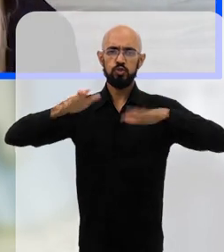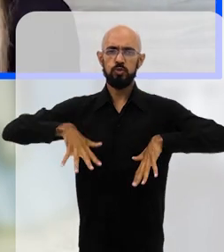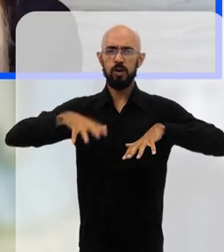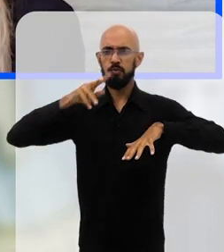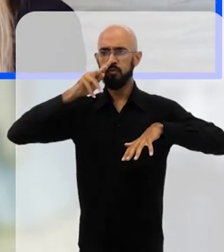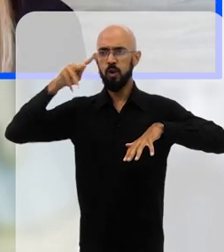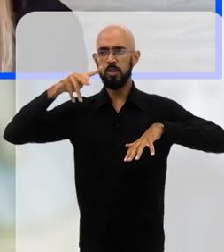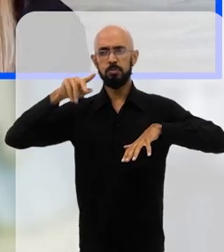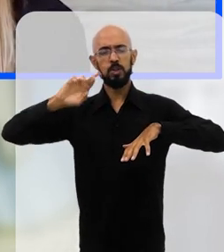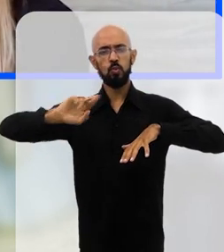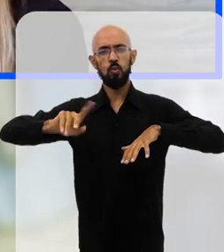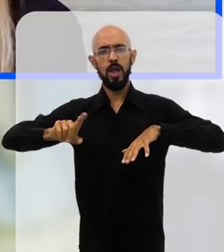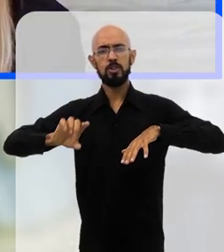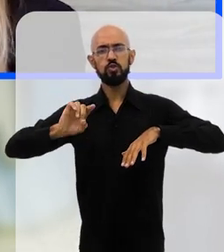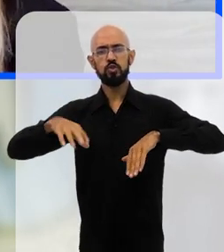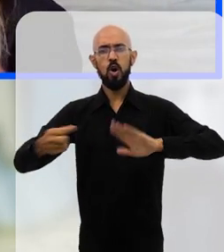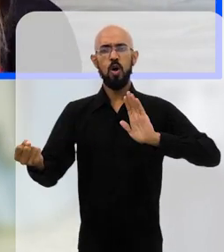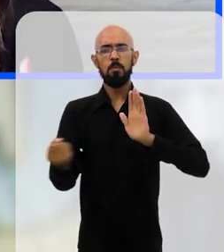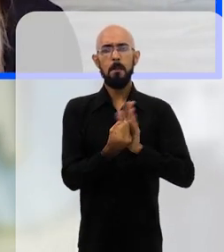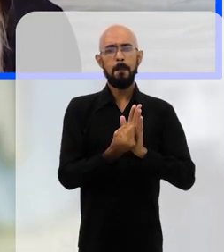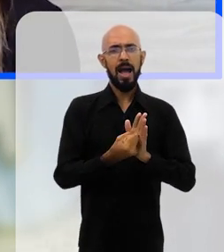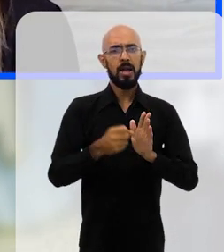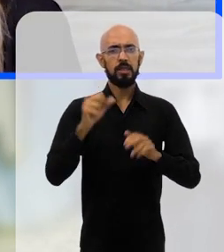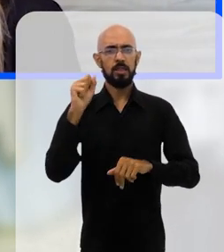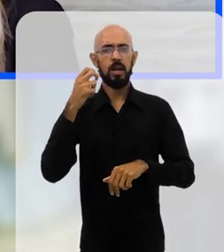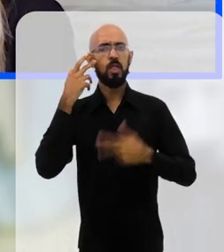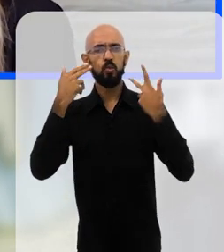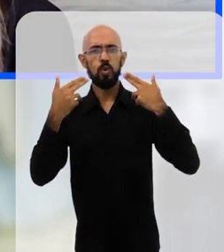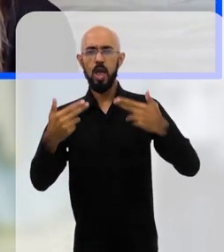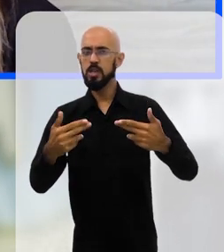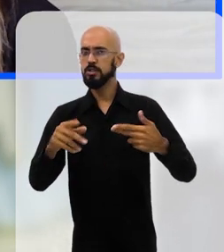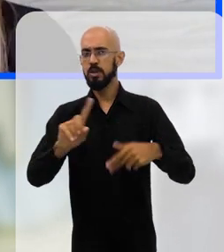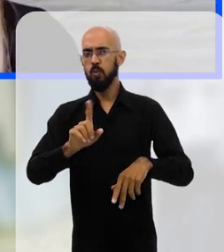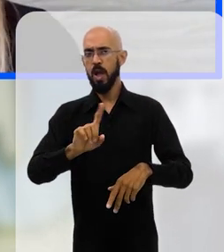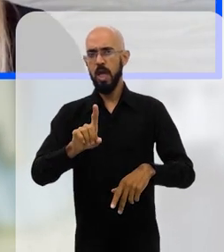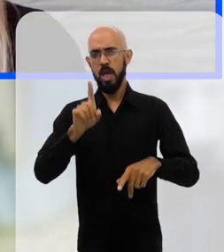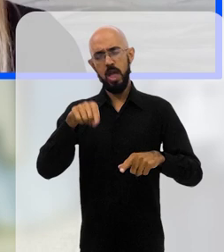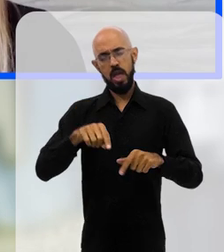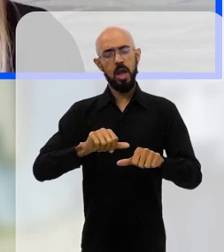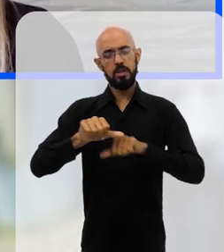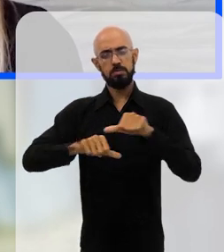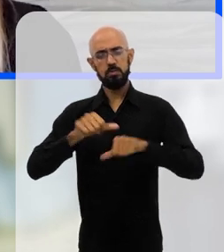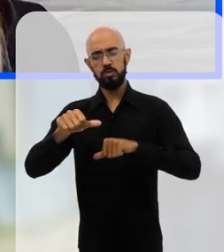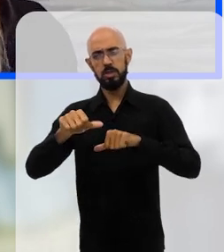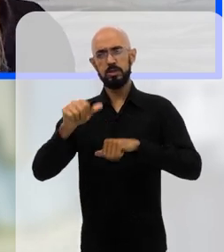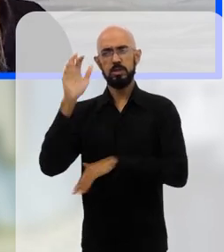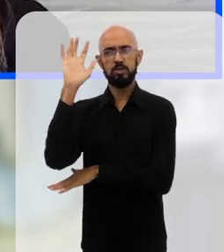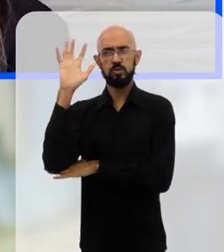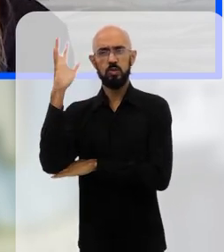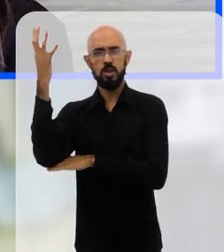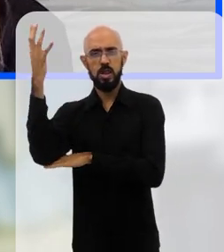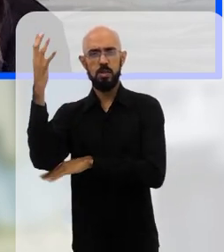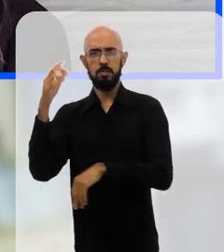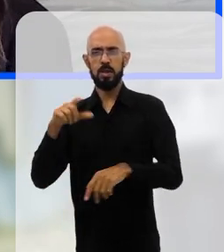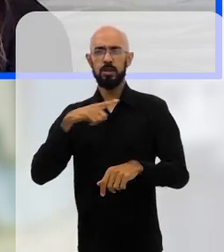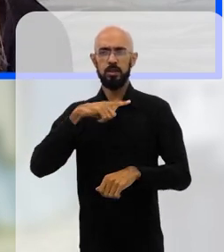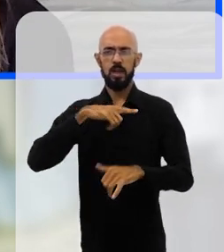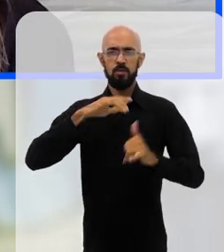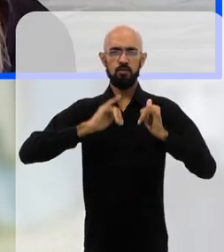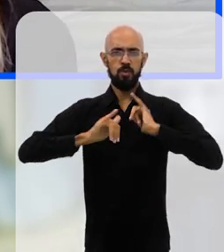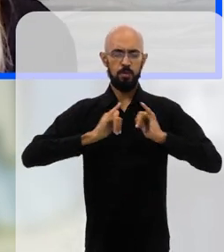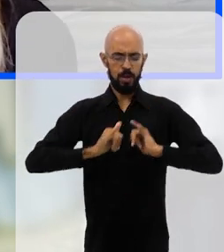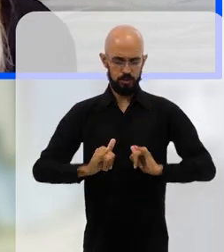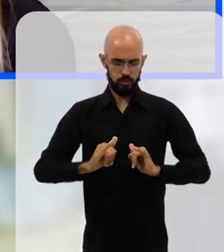né? Mas é um impacto da natureza, é a natureza agindo, que é uma consequência aí dos impactos climáticos, que tem